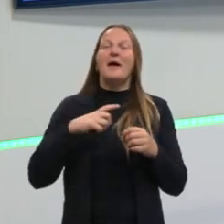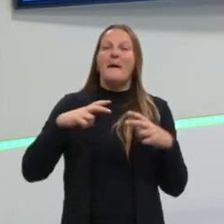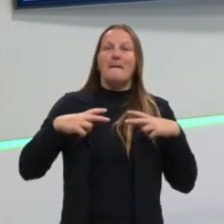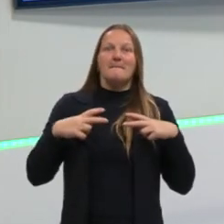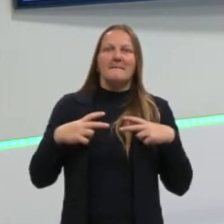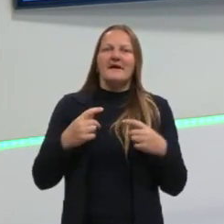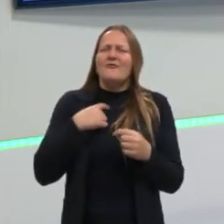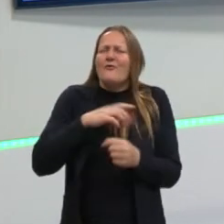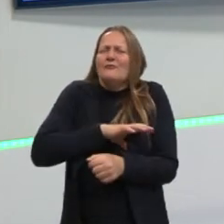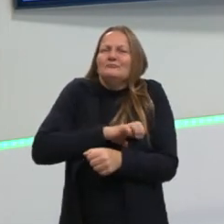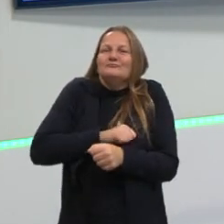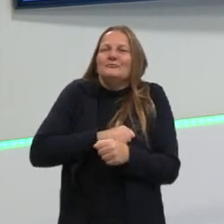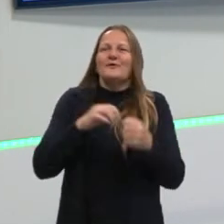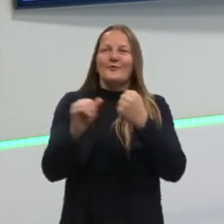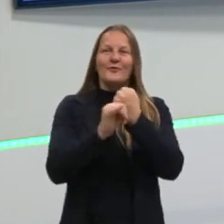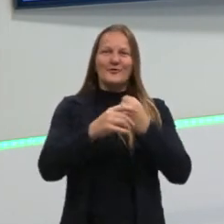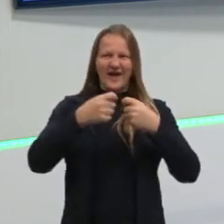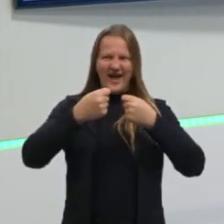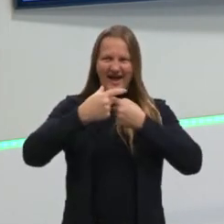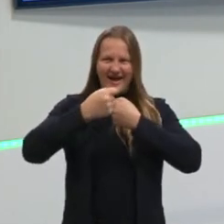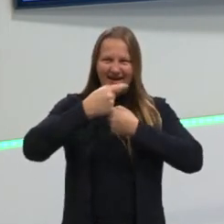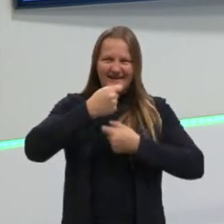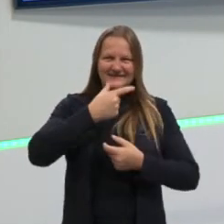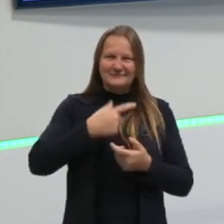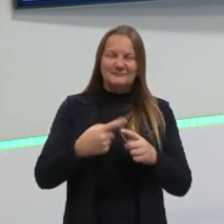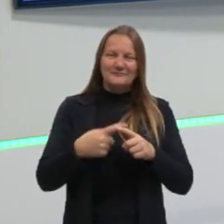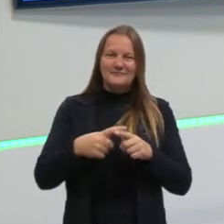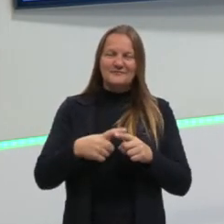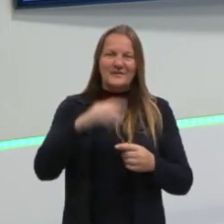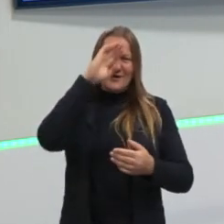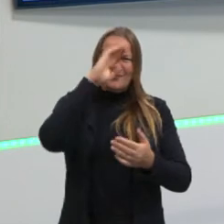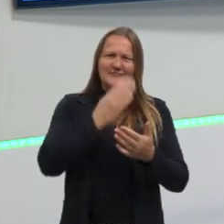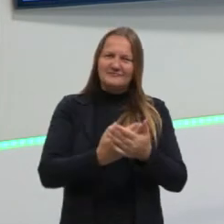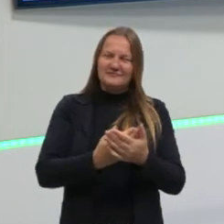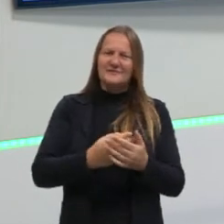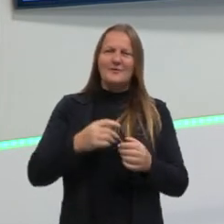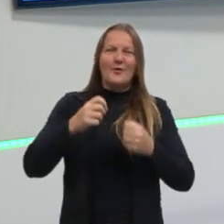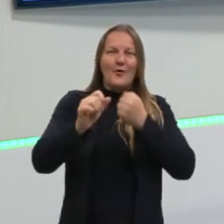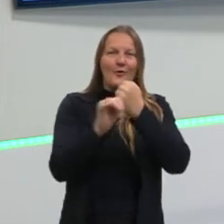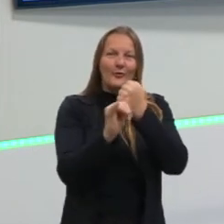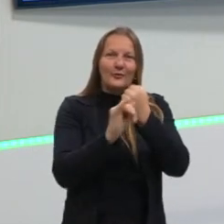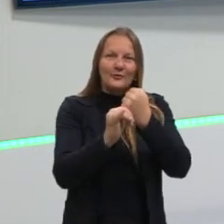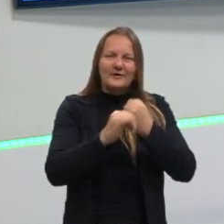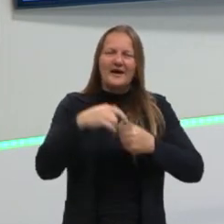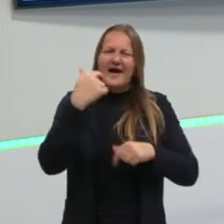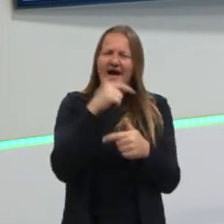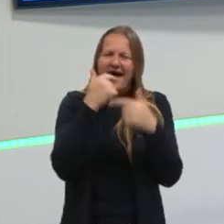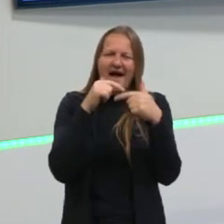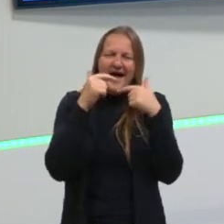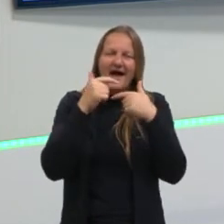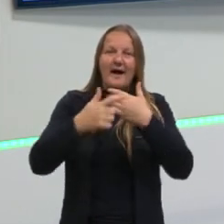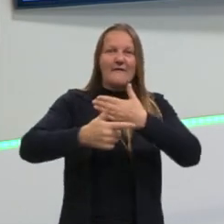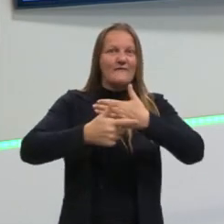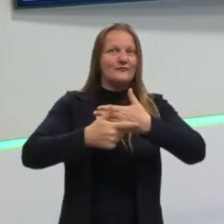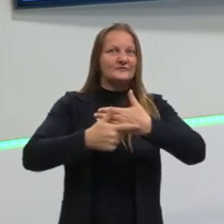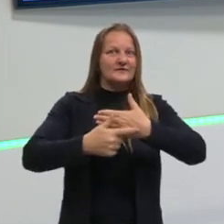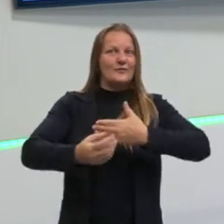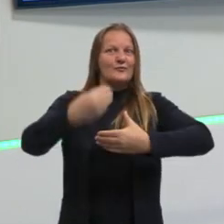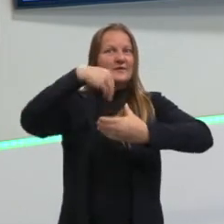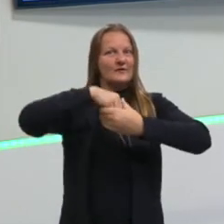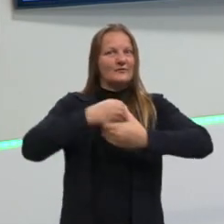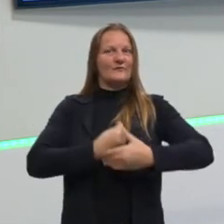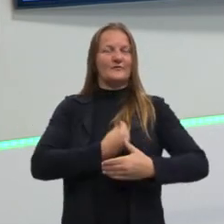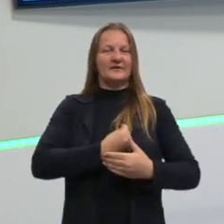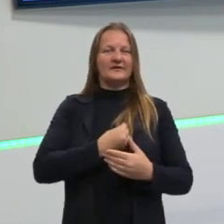apaixonada por crônicas humorísticas, porque eu acredito que as crônicas humorísticas, elas fazem o papel, além do